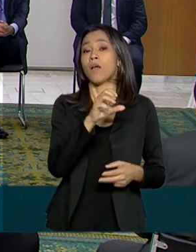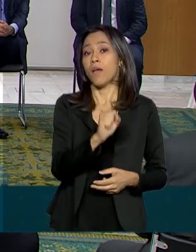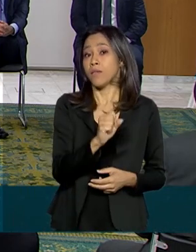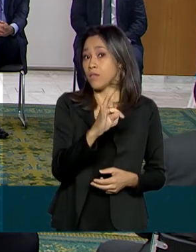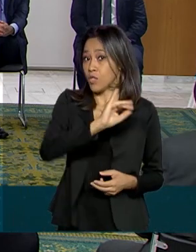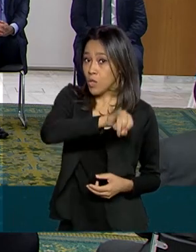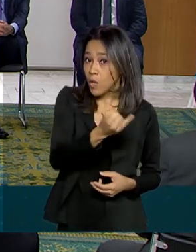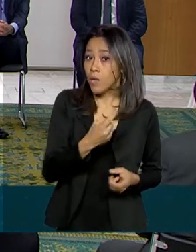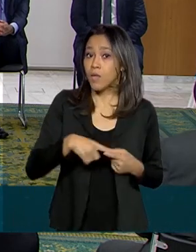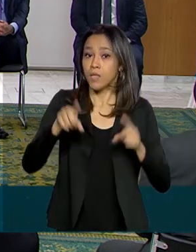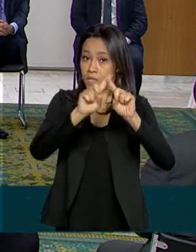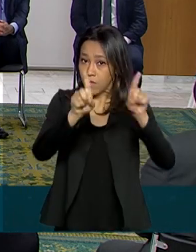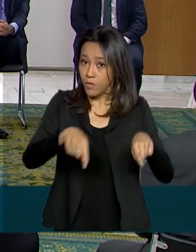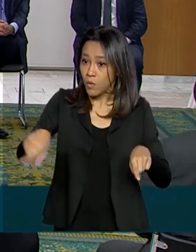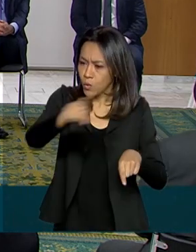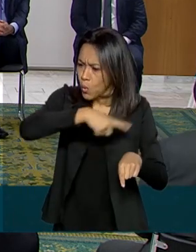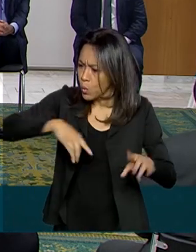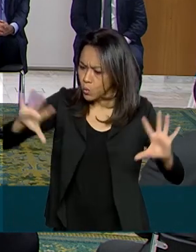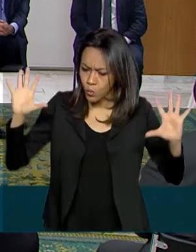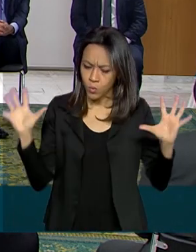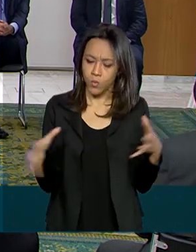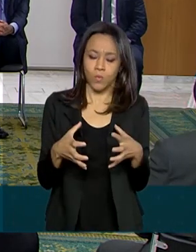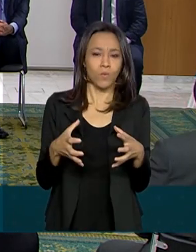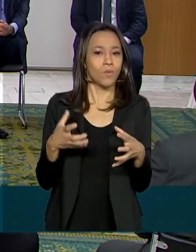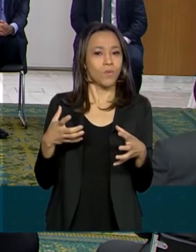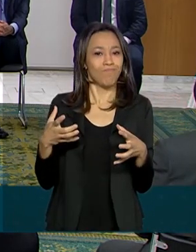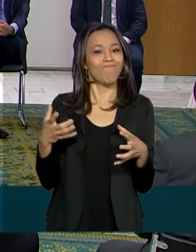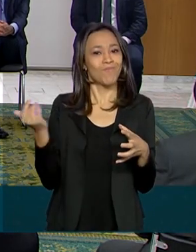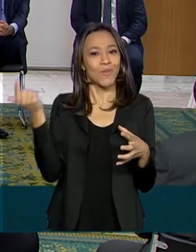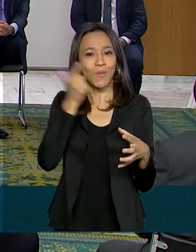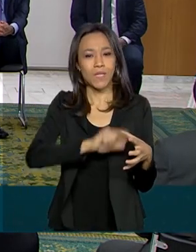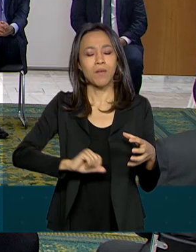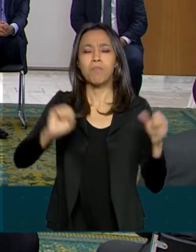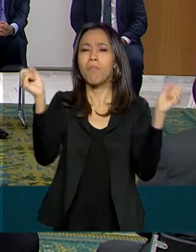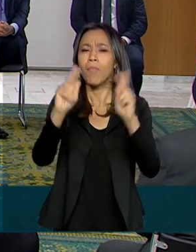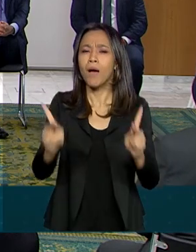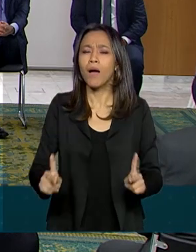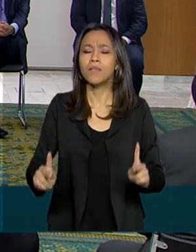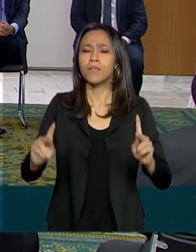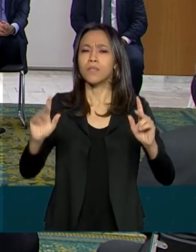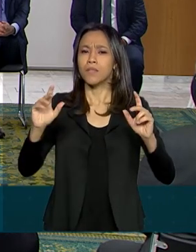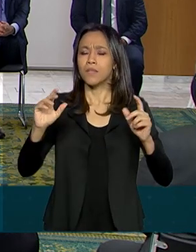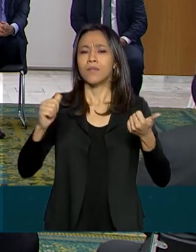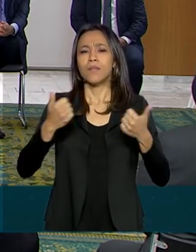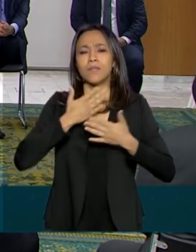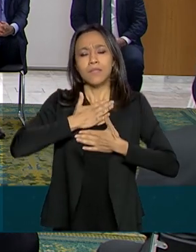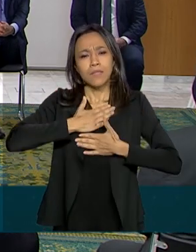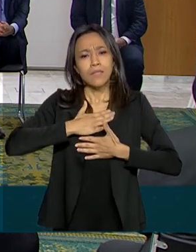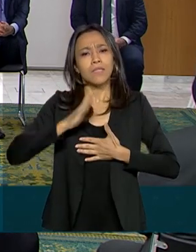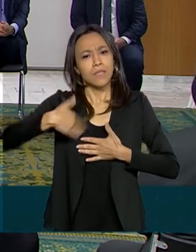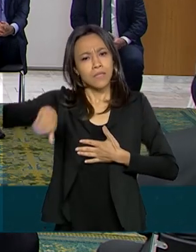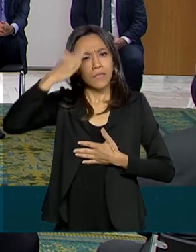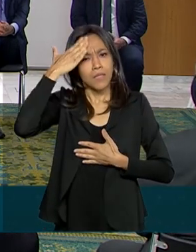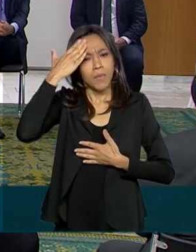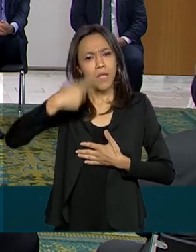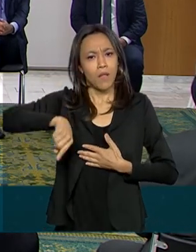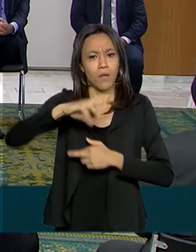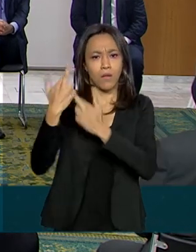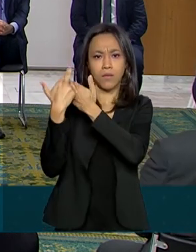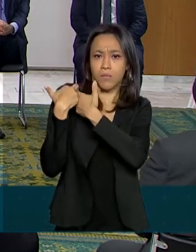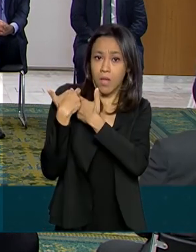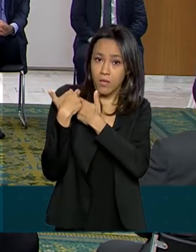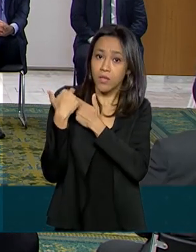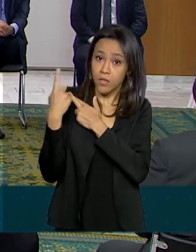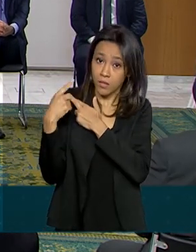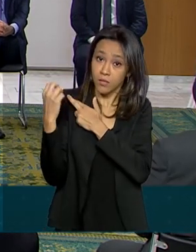servidores, que somente dessa forma, com paz, com tranquilidade, e sabendo da nossa responsabilidade, que